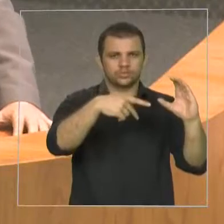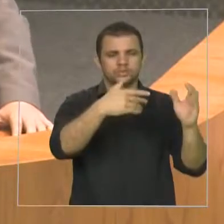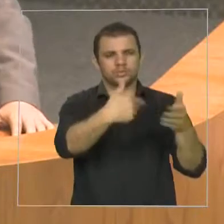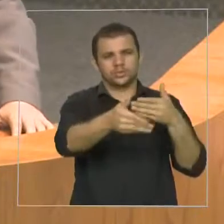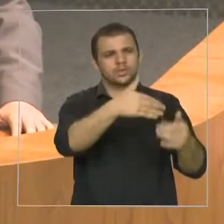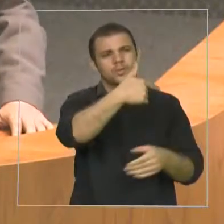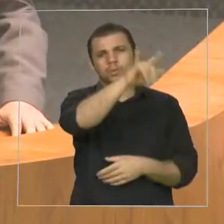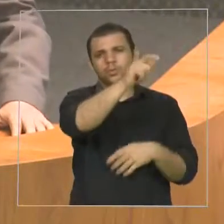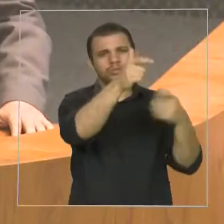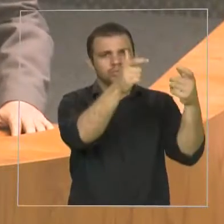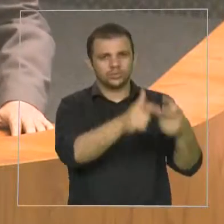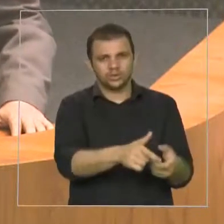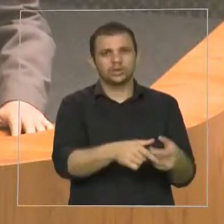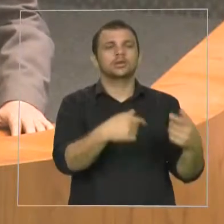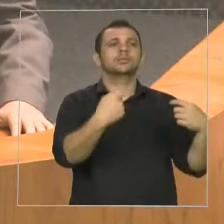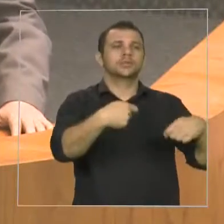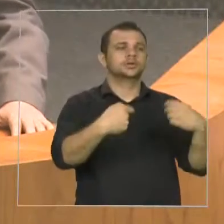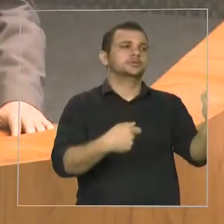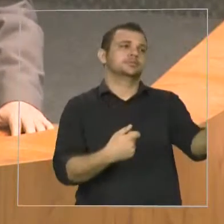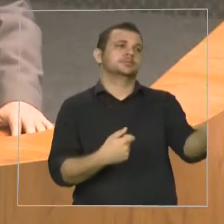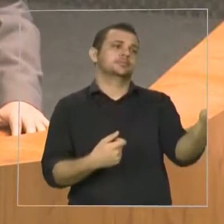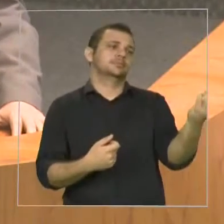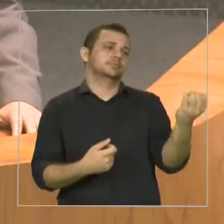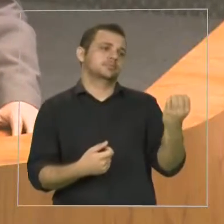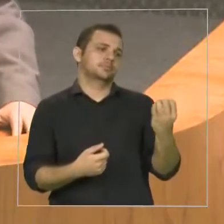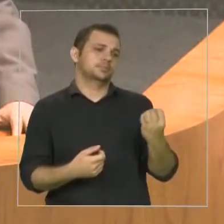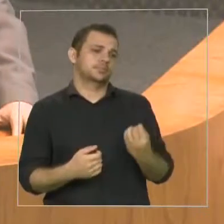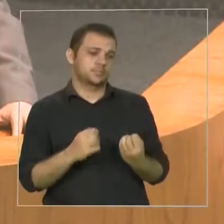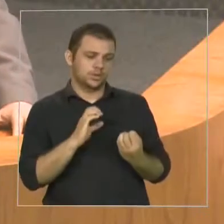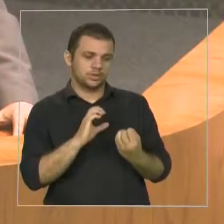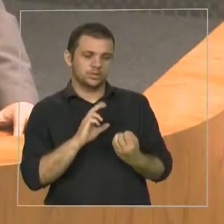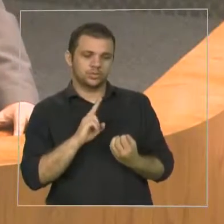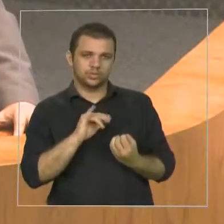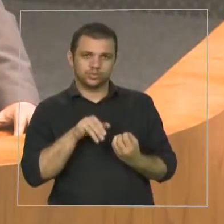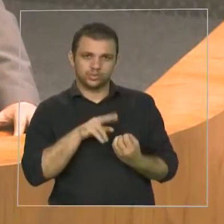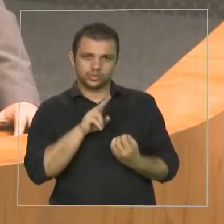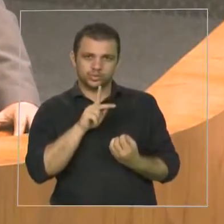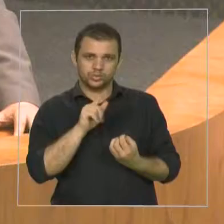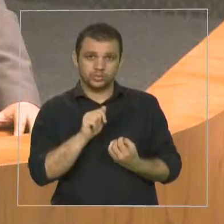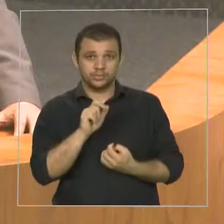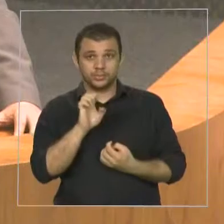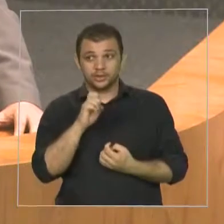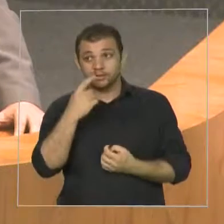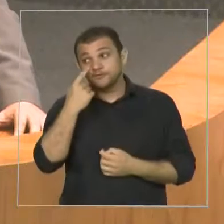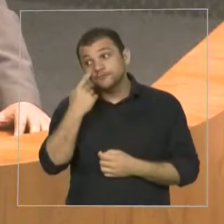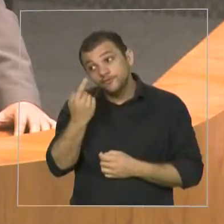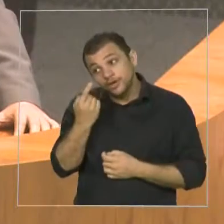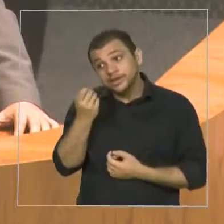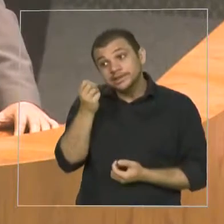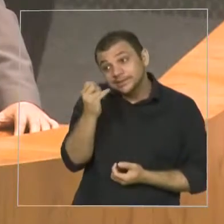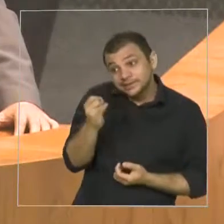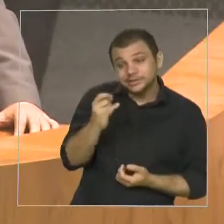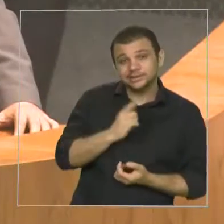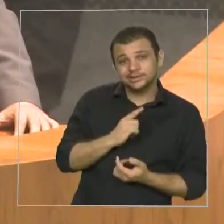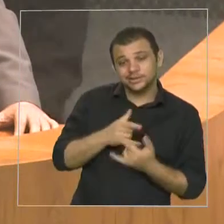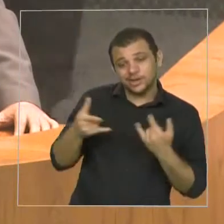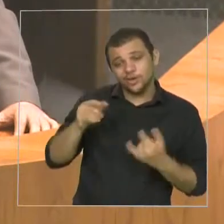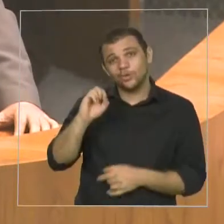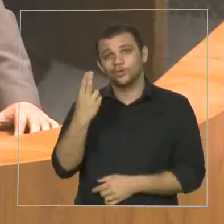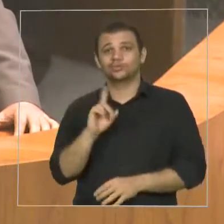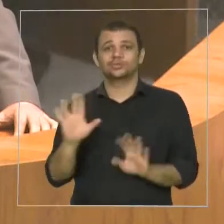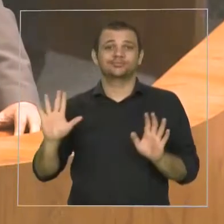distante, é obrigado a chegar ao Cujup, para ver se tem disponibilidade ou não de passagem. Em relação às